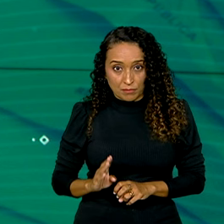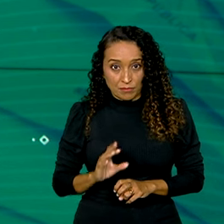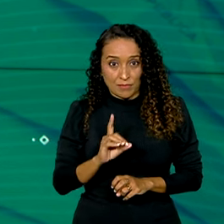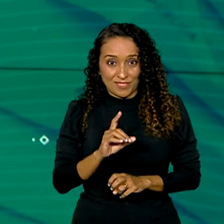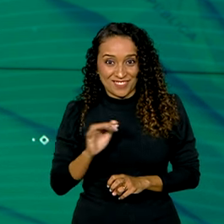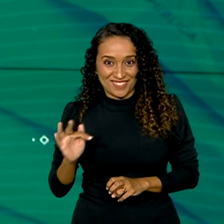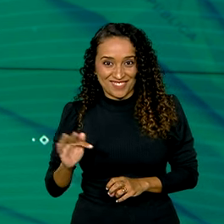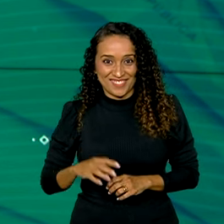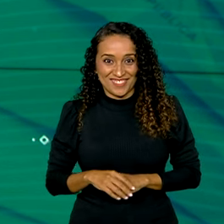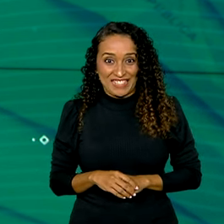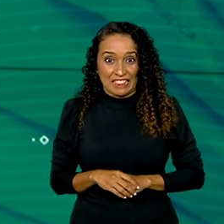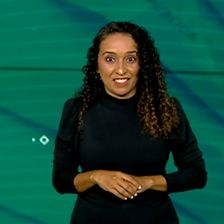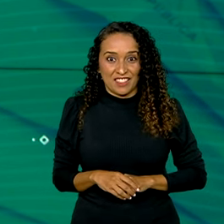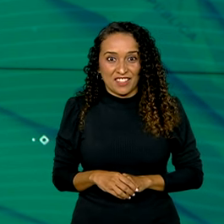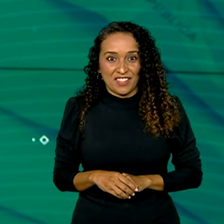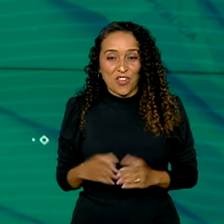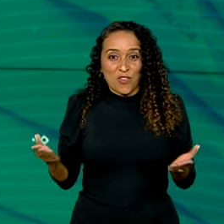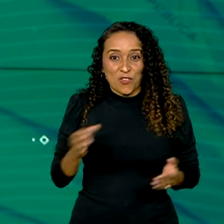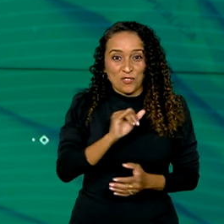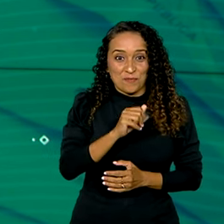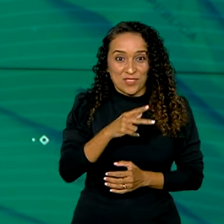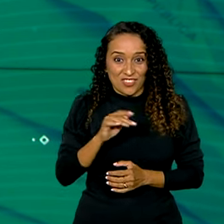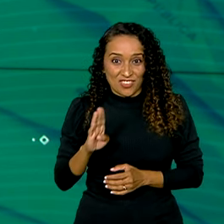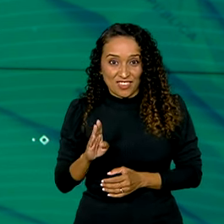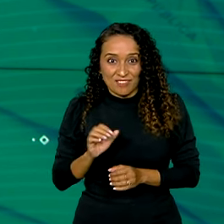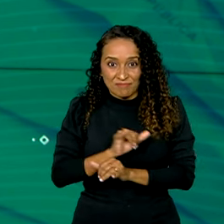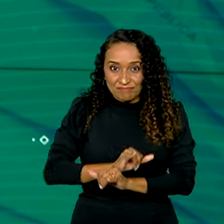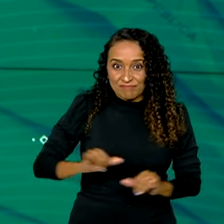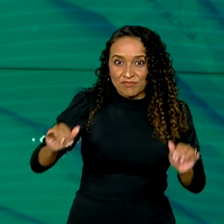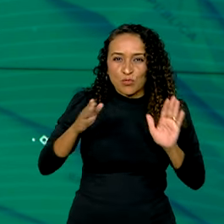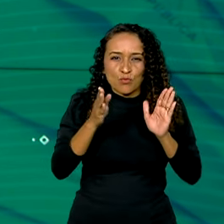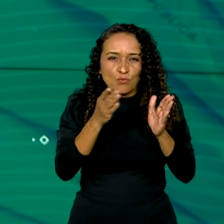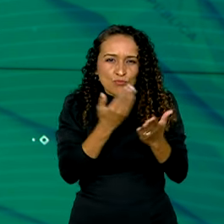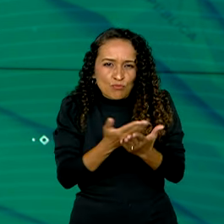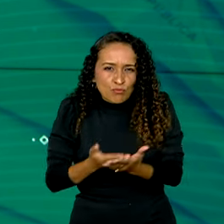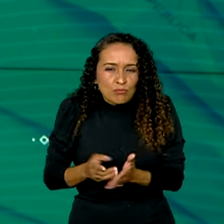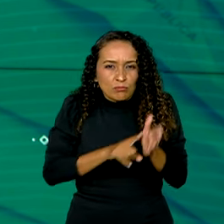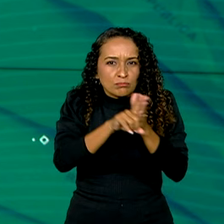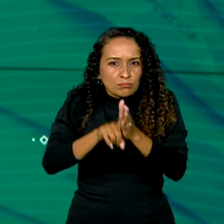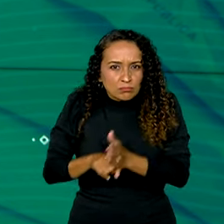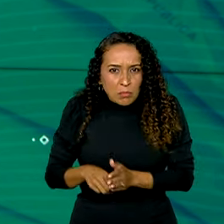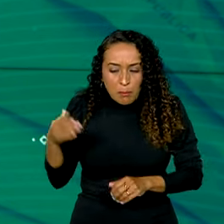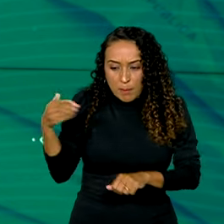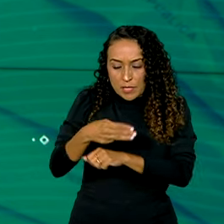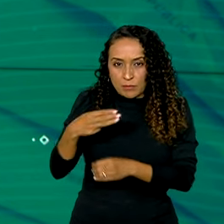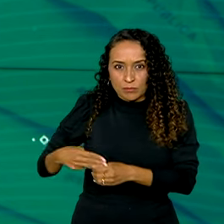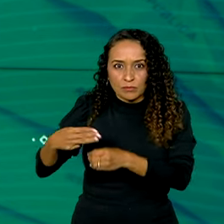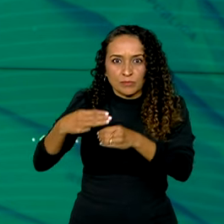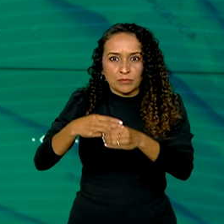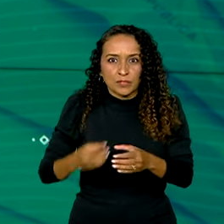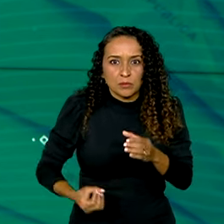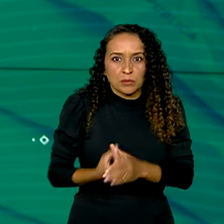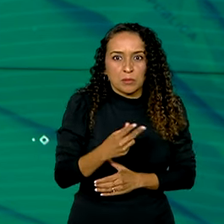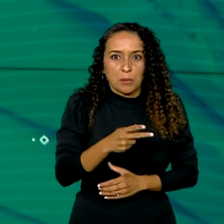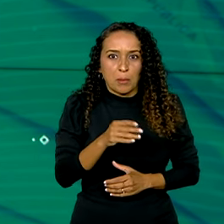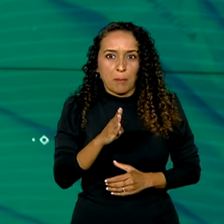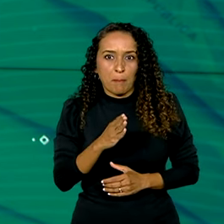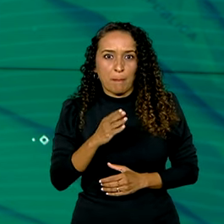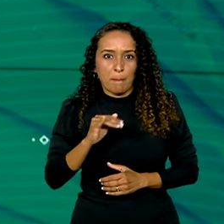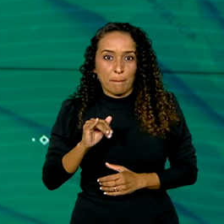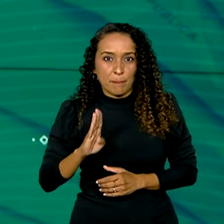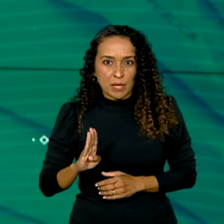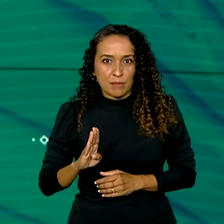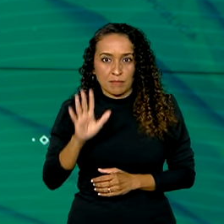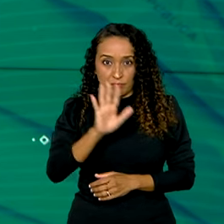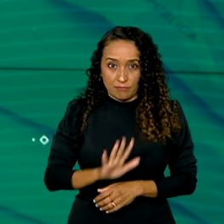é que hoje o IBGE divulgou um estudo sobre a participação dos municípios na composição do PIB nacional. E como nós